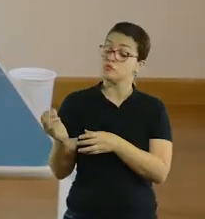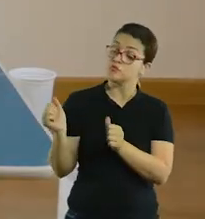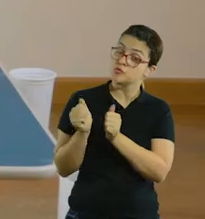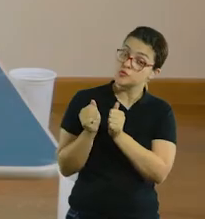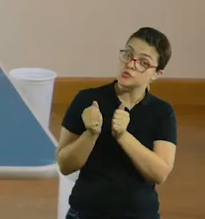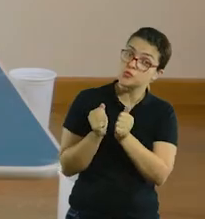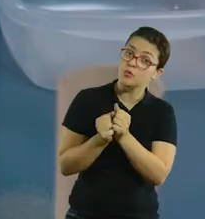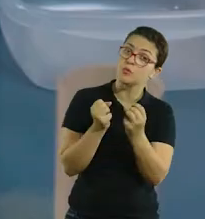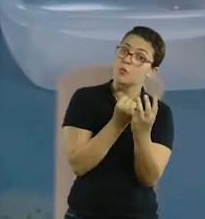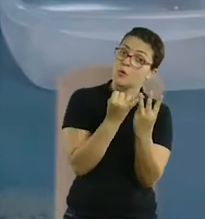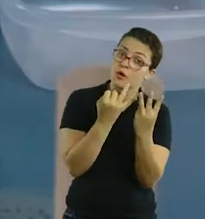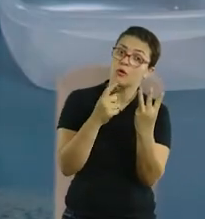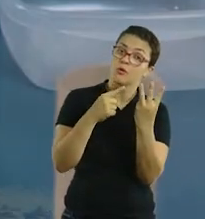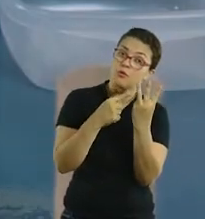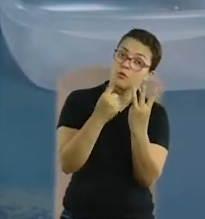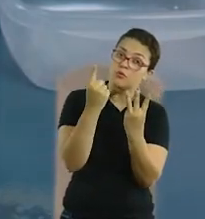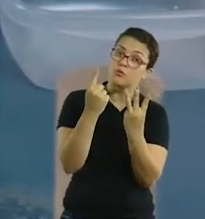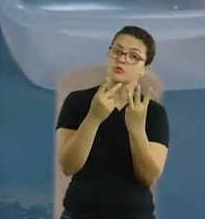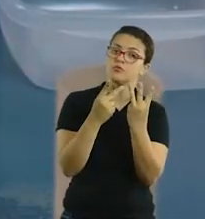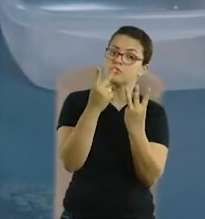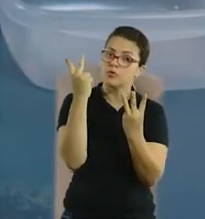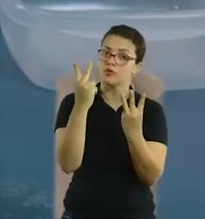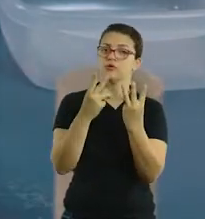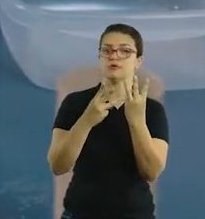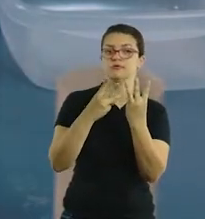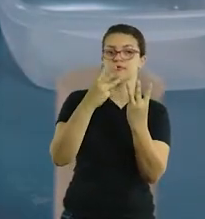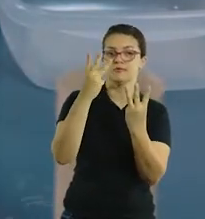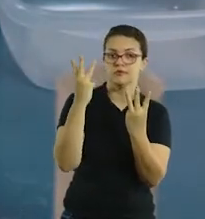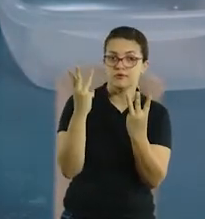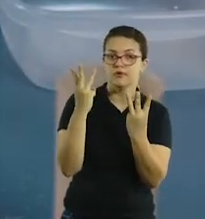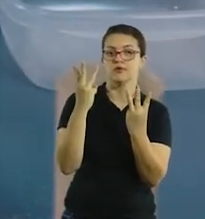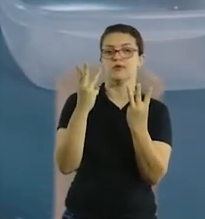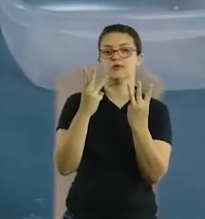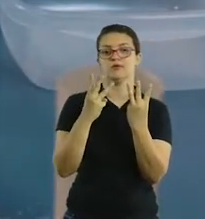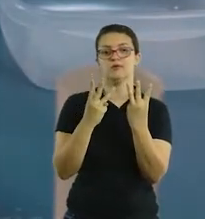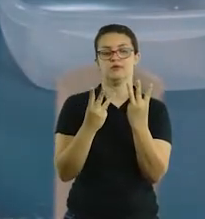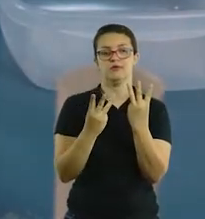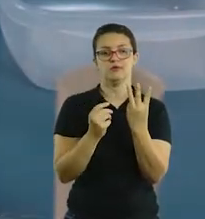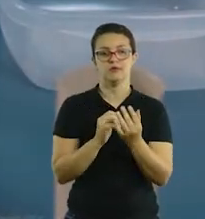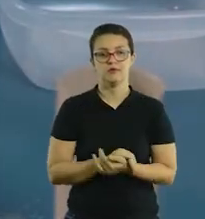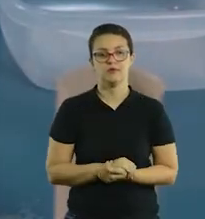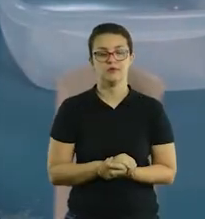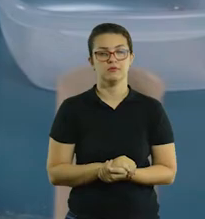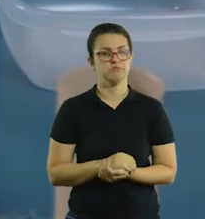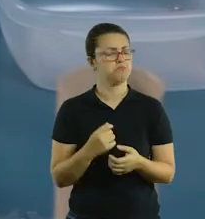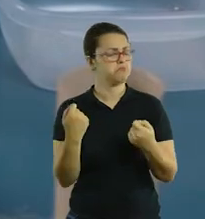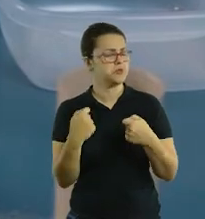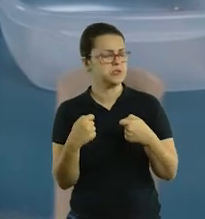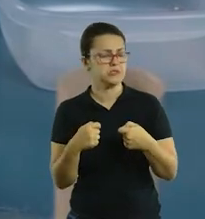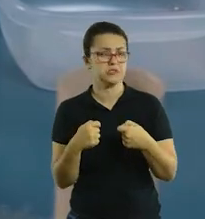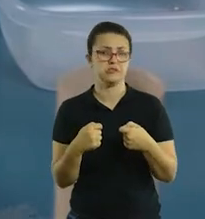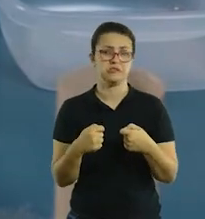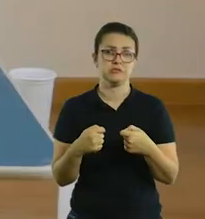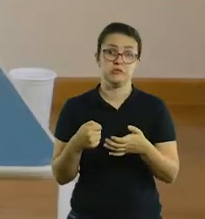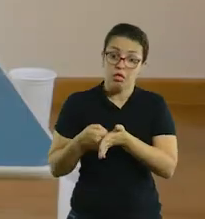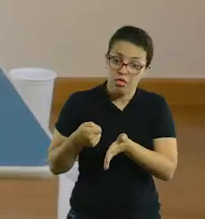contagem com a criança. Então você vai tirando e contando. Um, dois, três. Não precisa forçar muito,